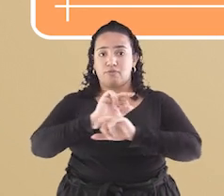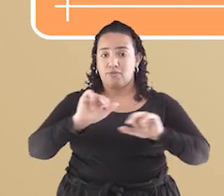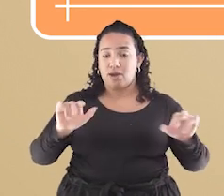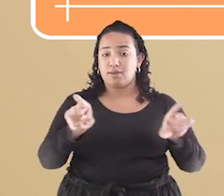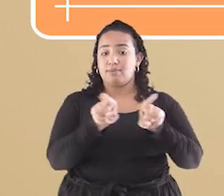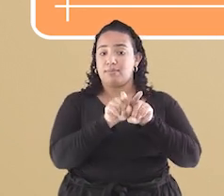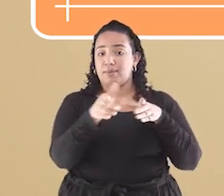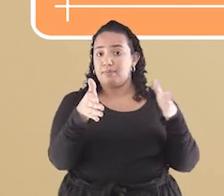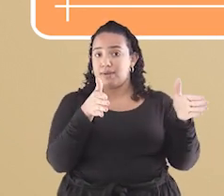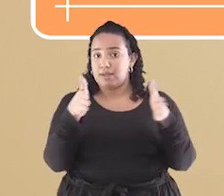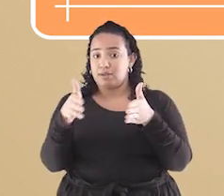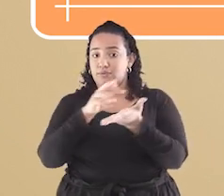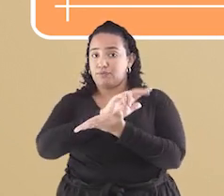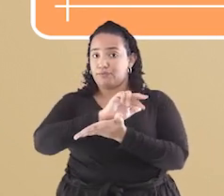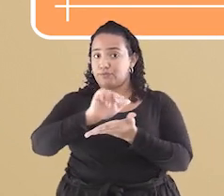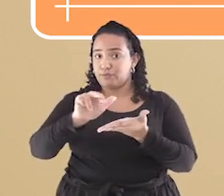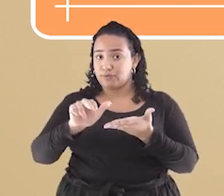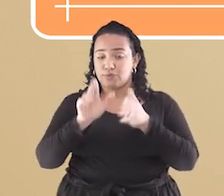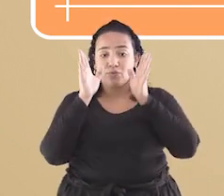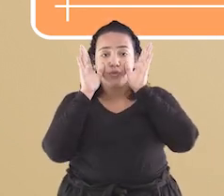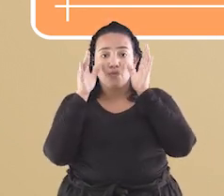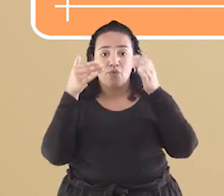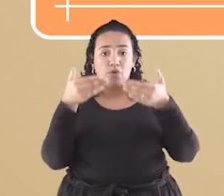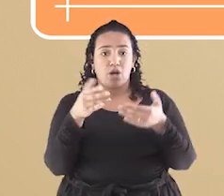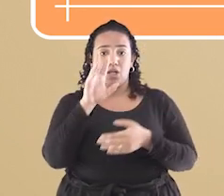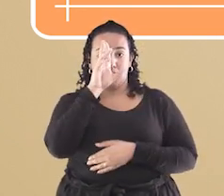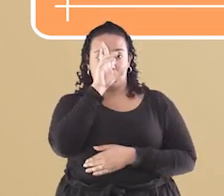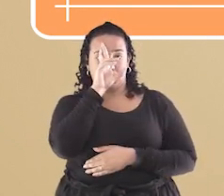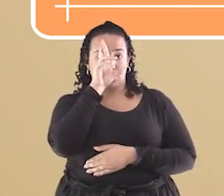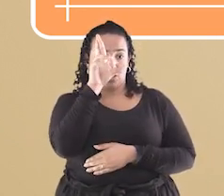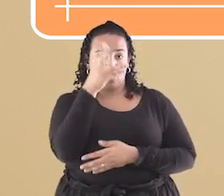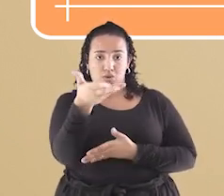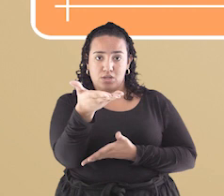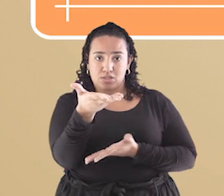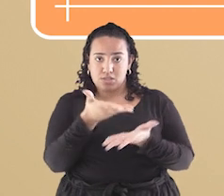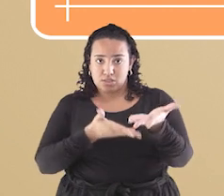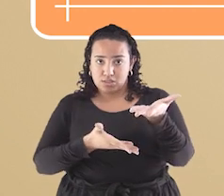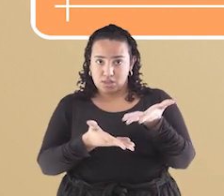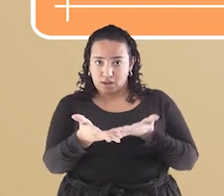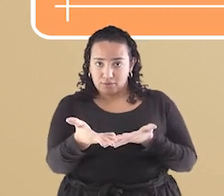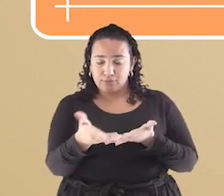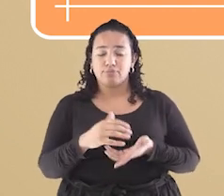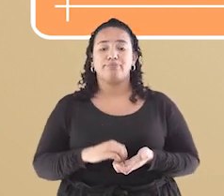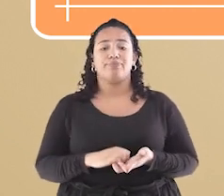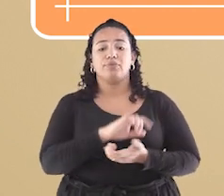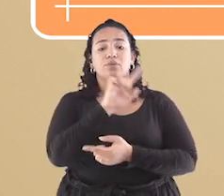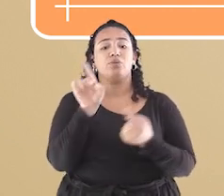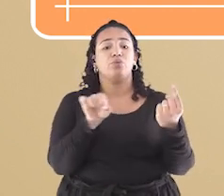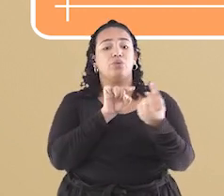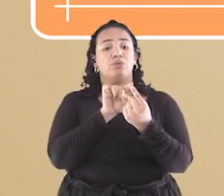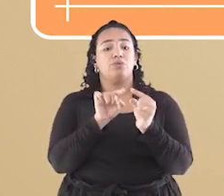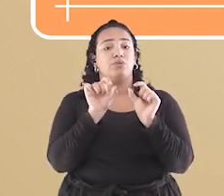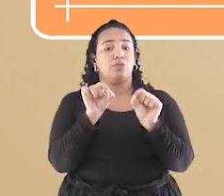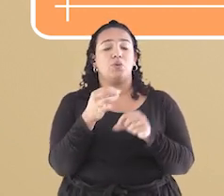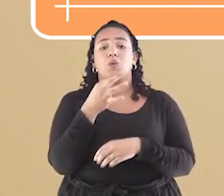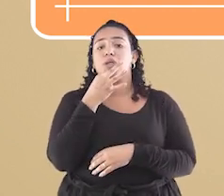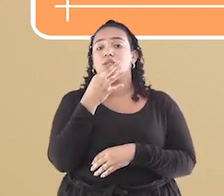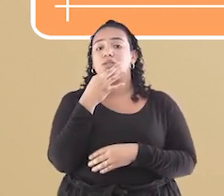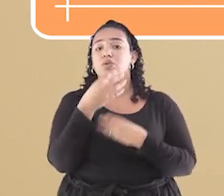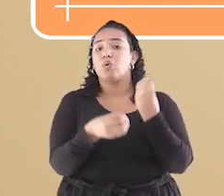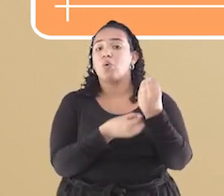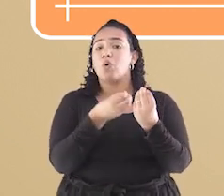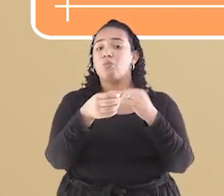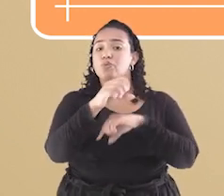para as relações entre senhores e servos. E tem como objetivo conhecer a formação da sociedade medieval